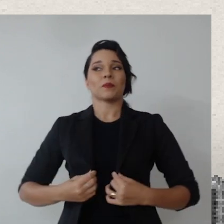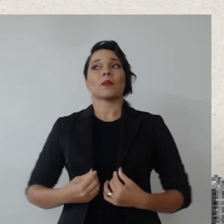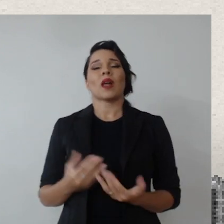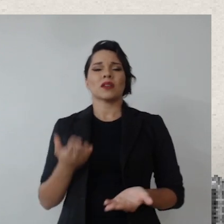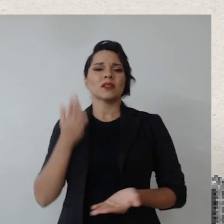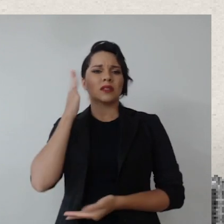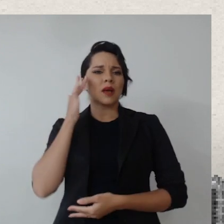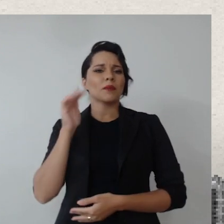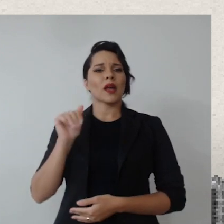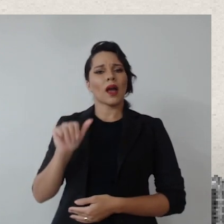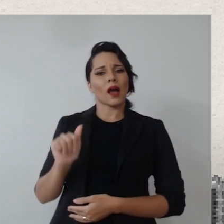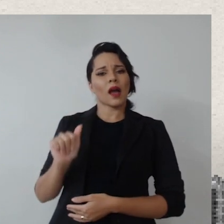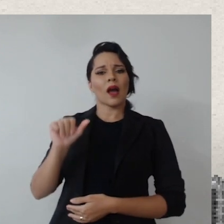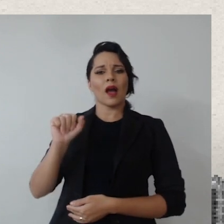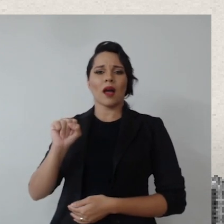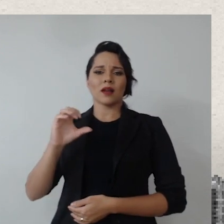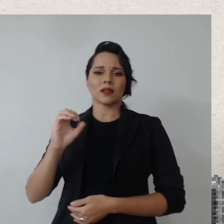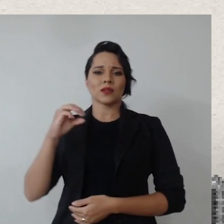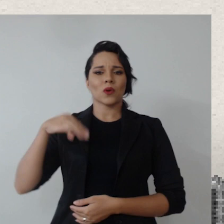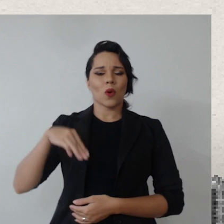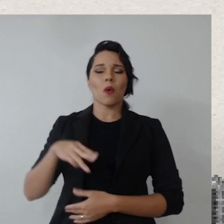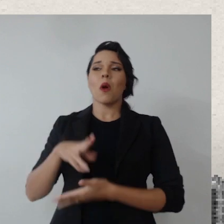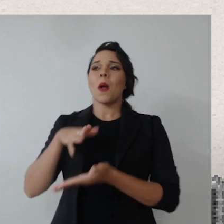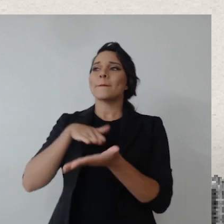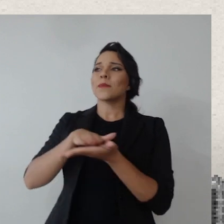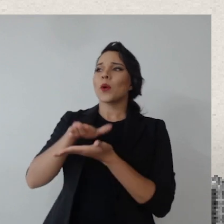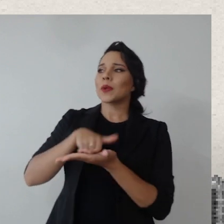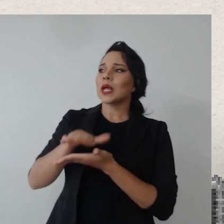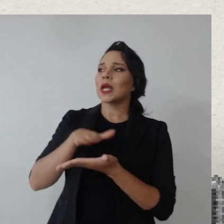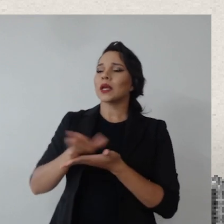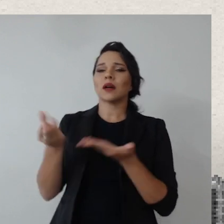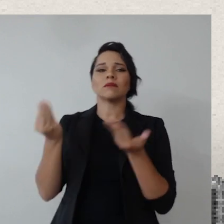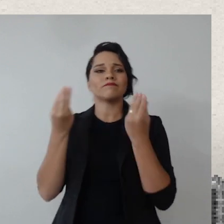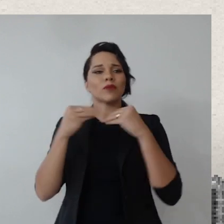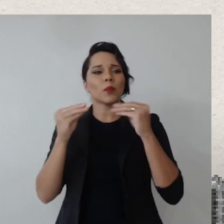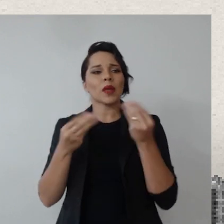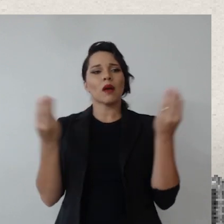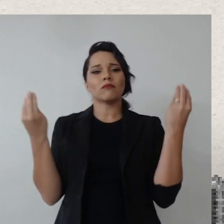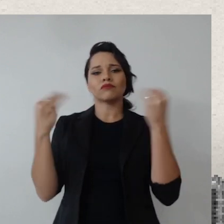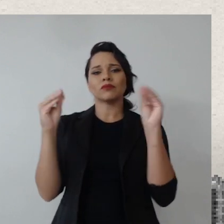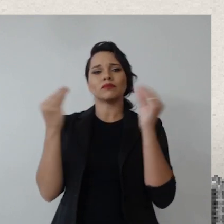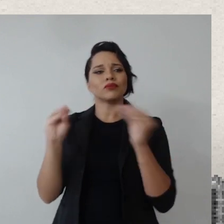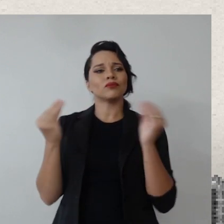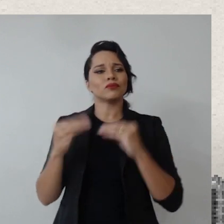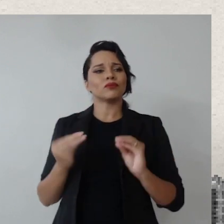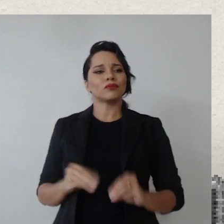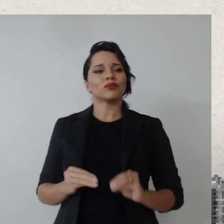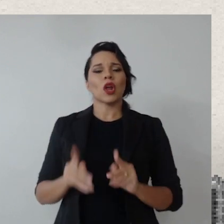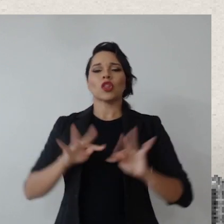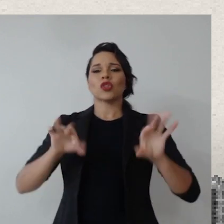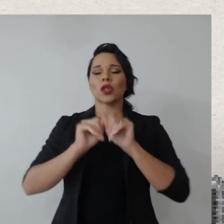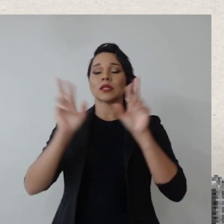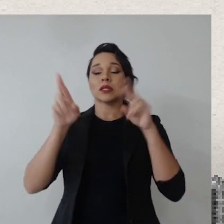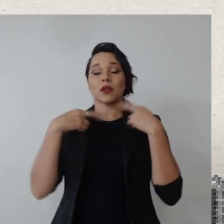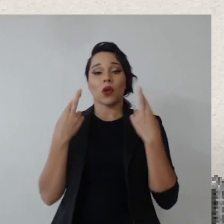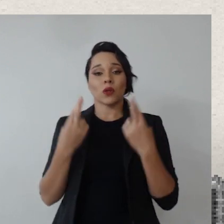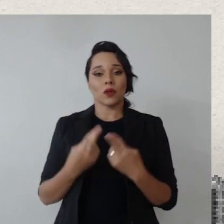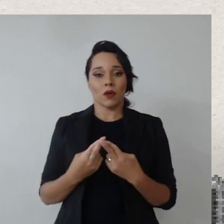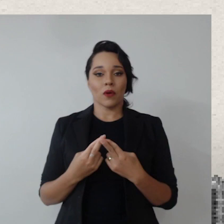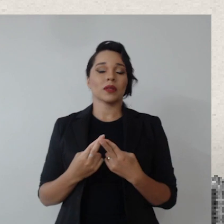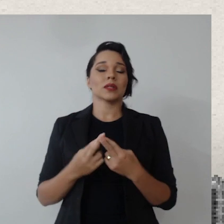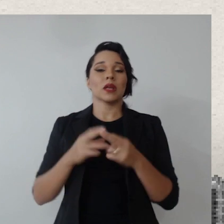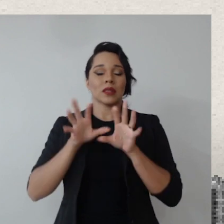a ASCOM publica, faz publicações sobre todas as reuniões